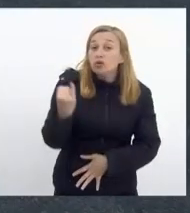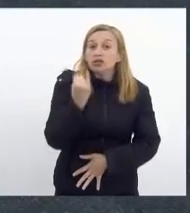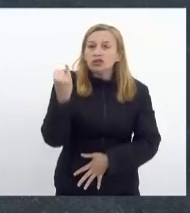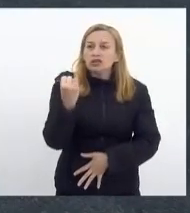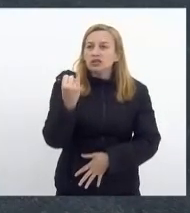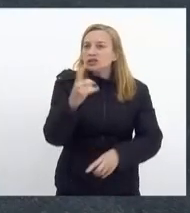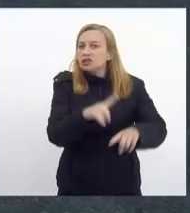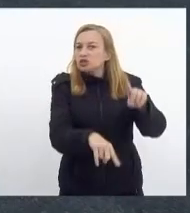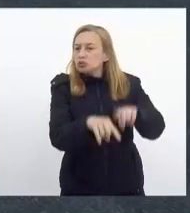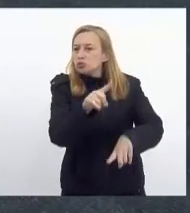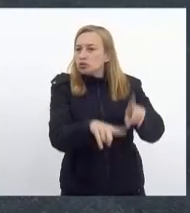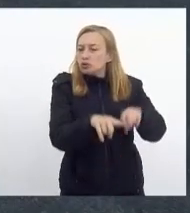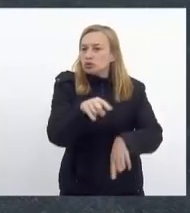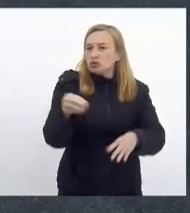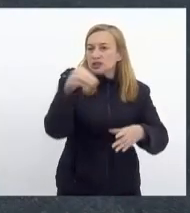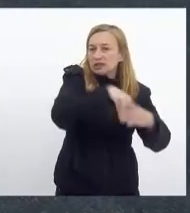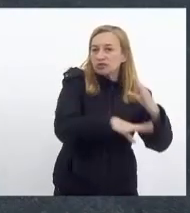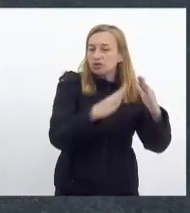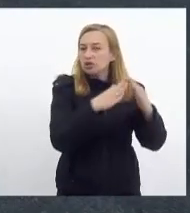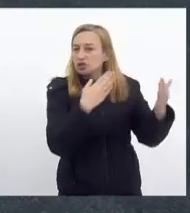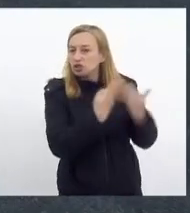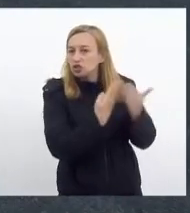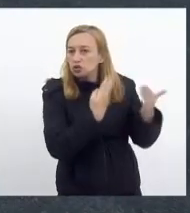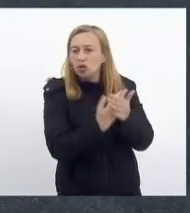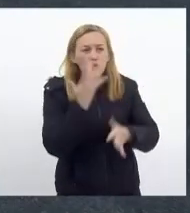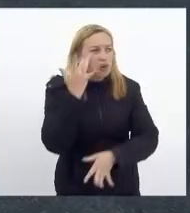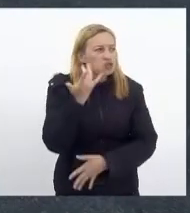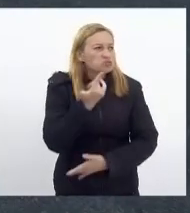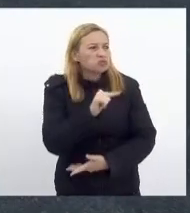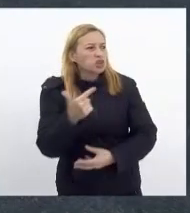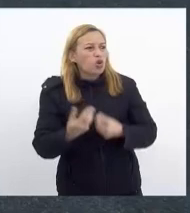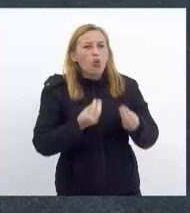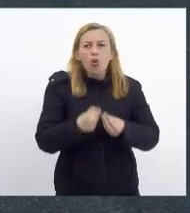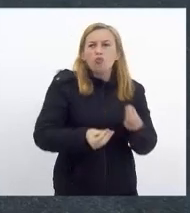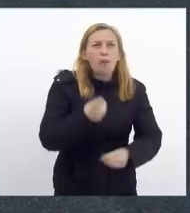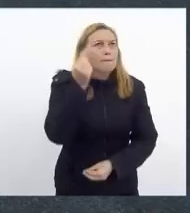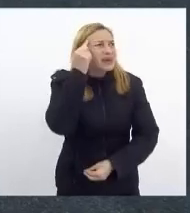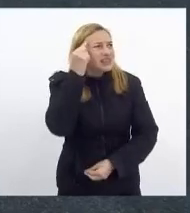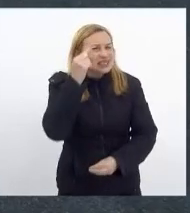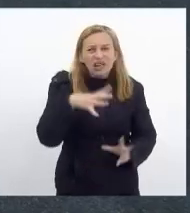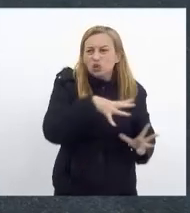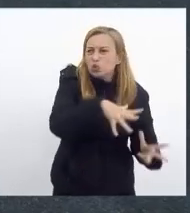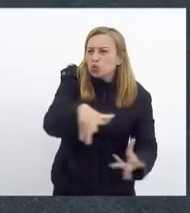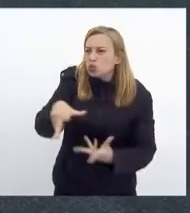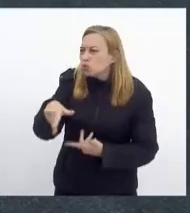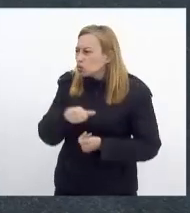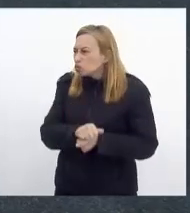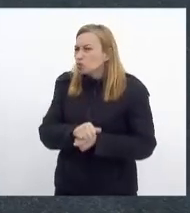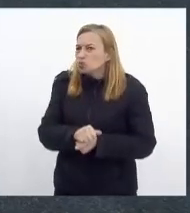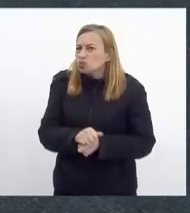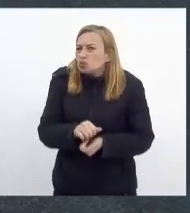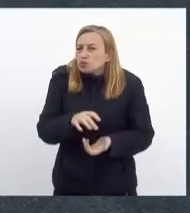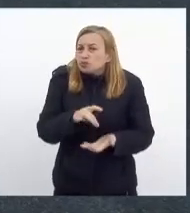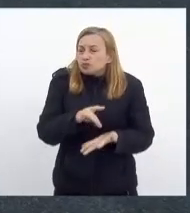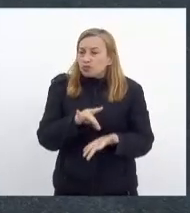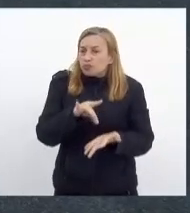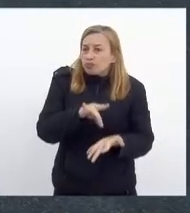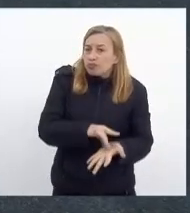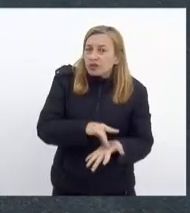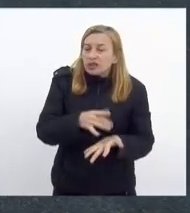equipamentos nas escolas. Acho que não dá para pensar no mundo atual sem pensar em